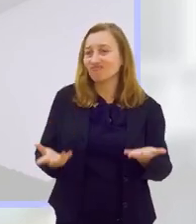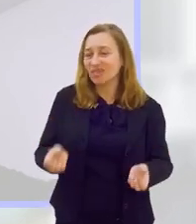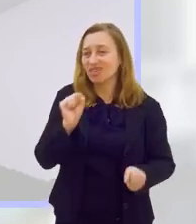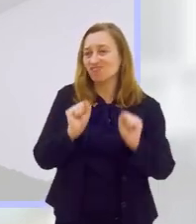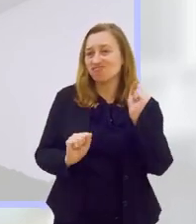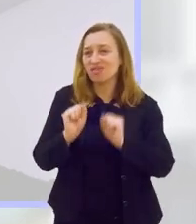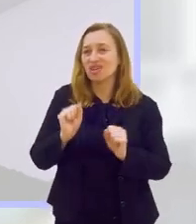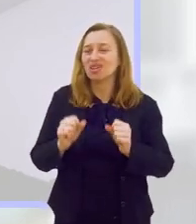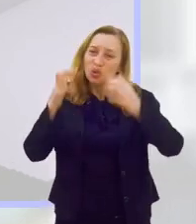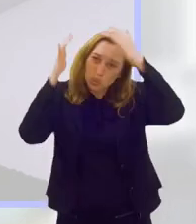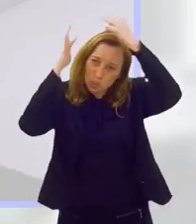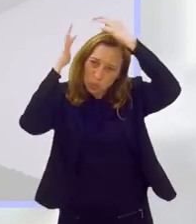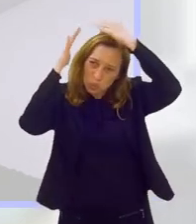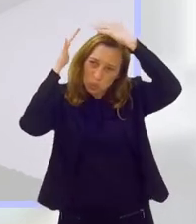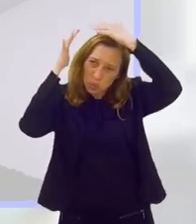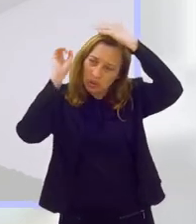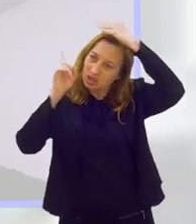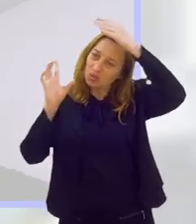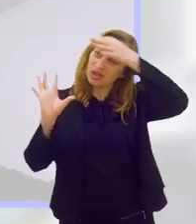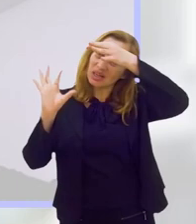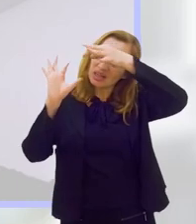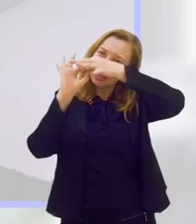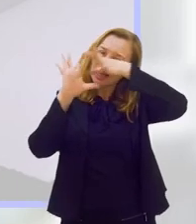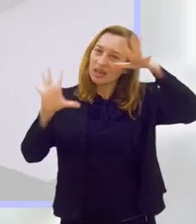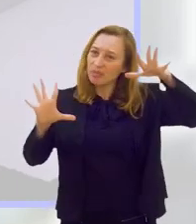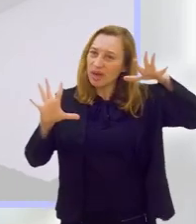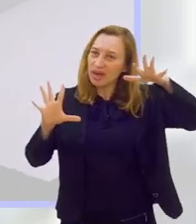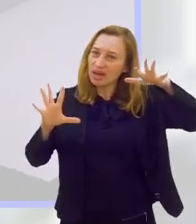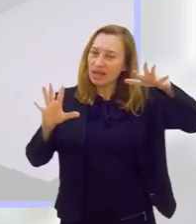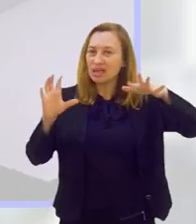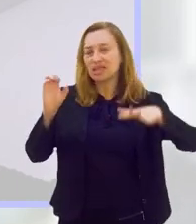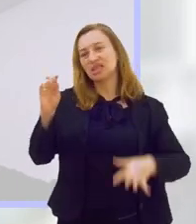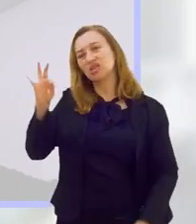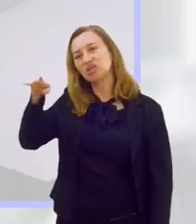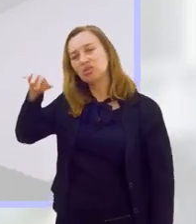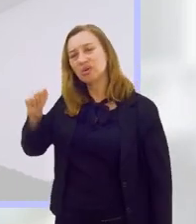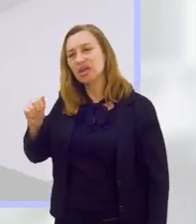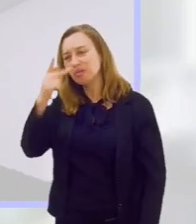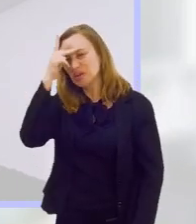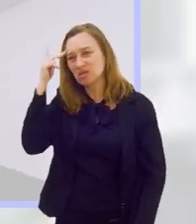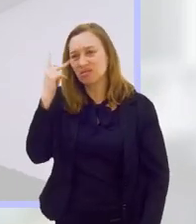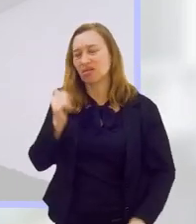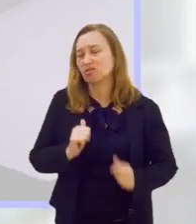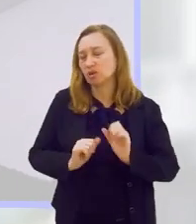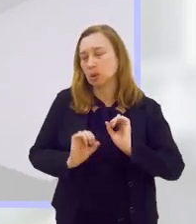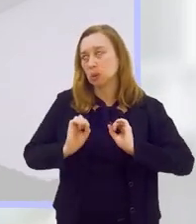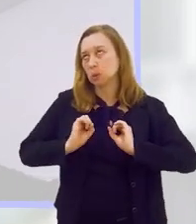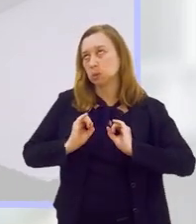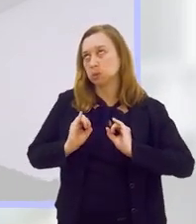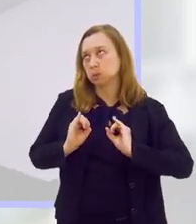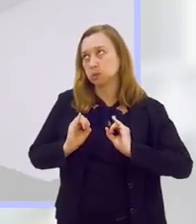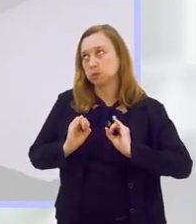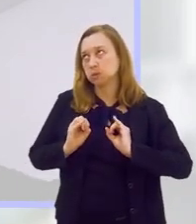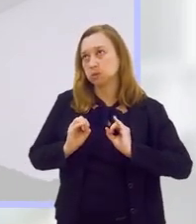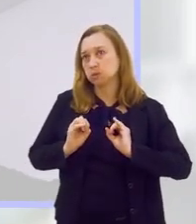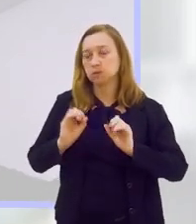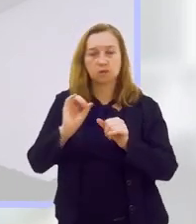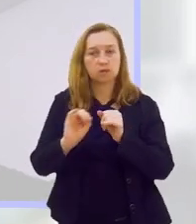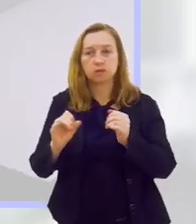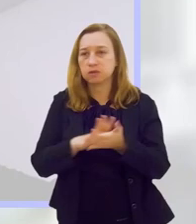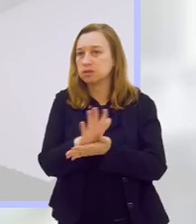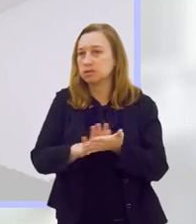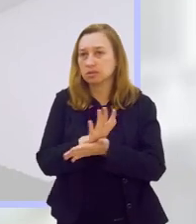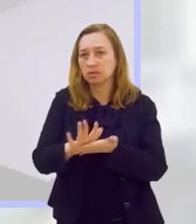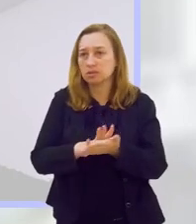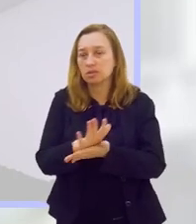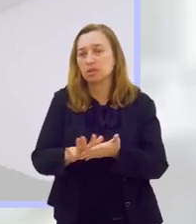e aí a pessoa vai ficando acomodada a não realizar atividade física e não vai